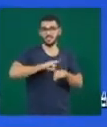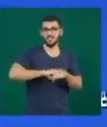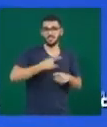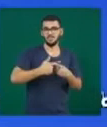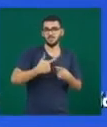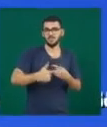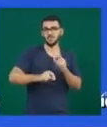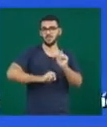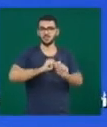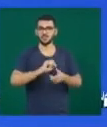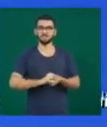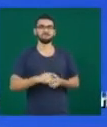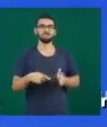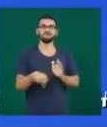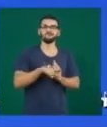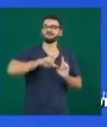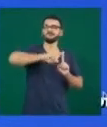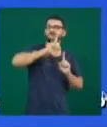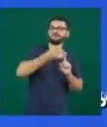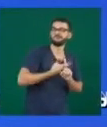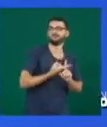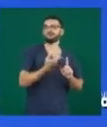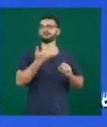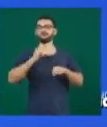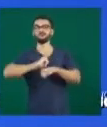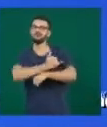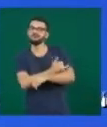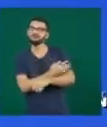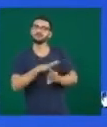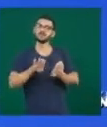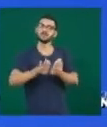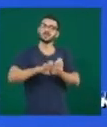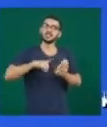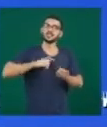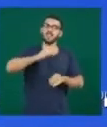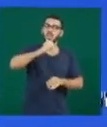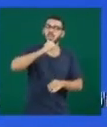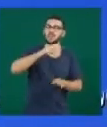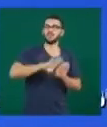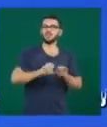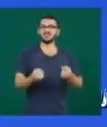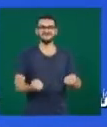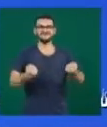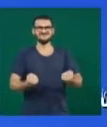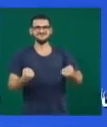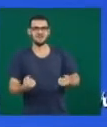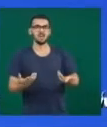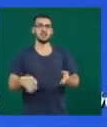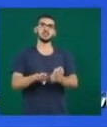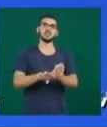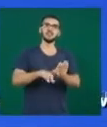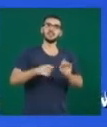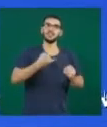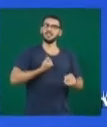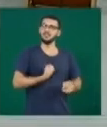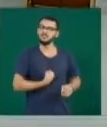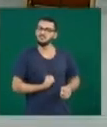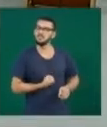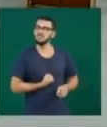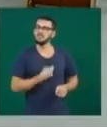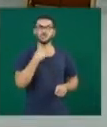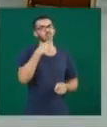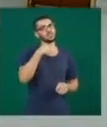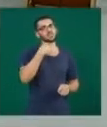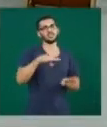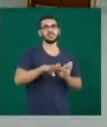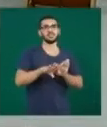associadas a gravidez, obesidade, tosse crônica, carregar pesos, constipação, menopausa. Para